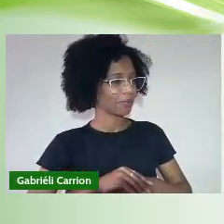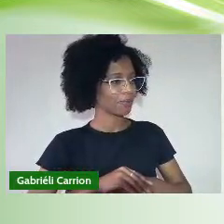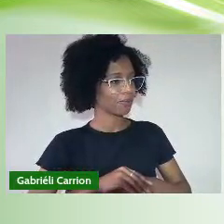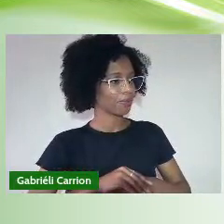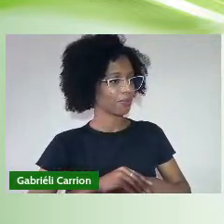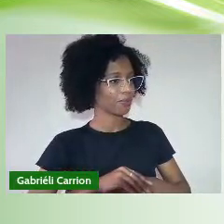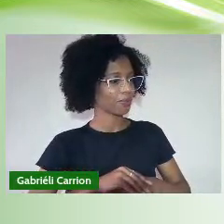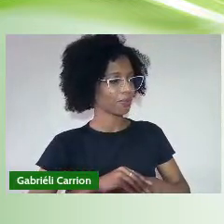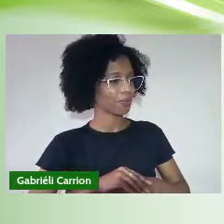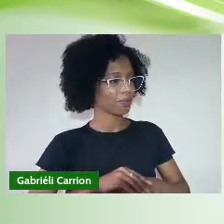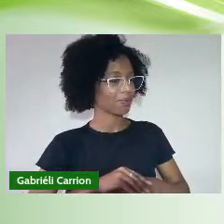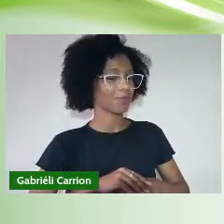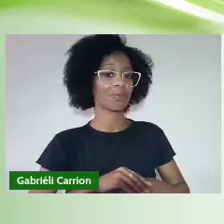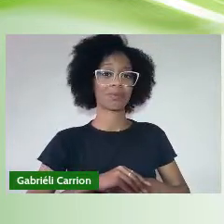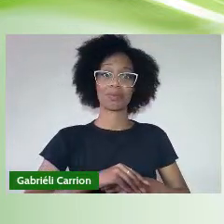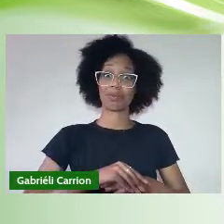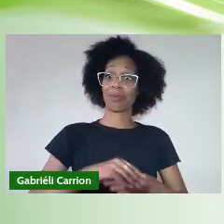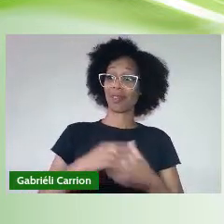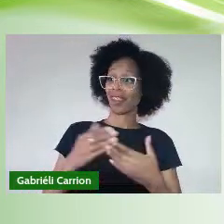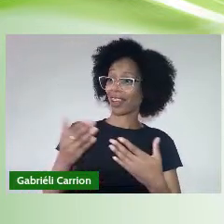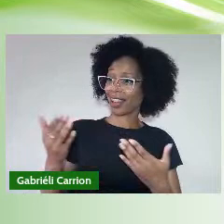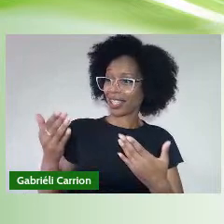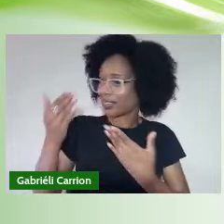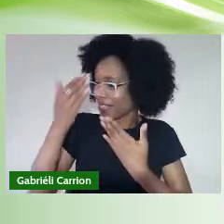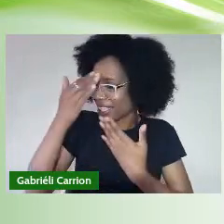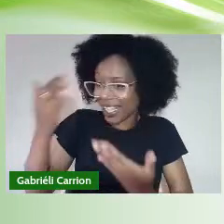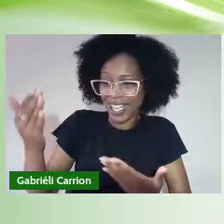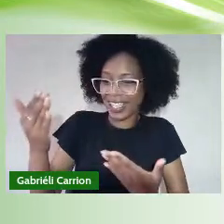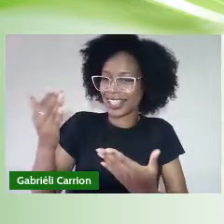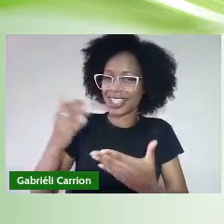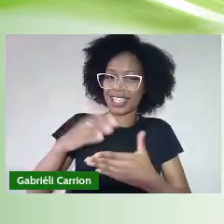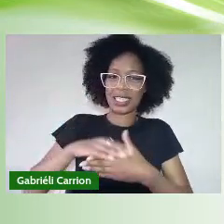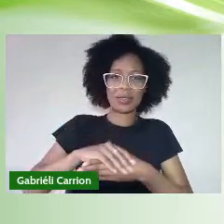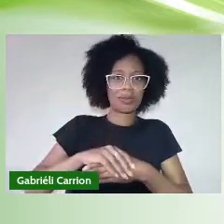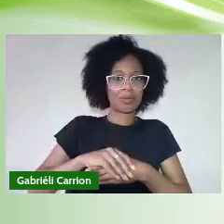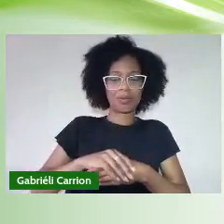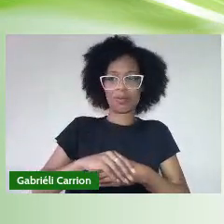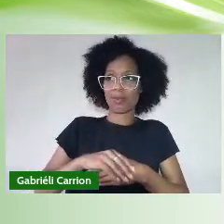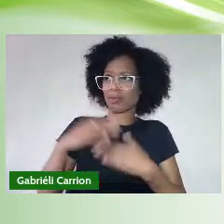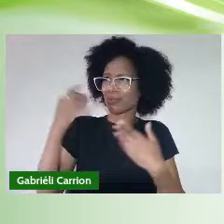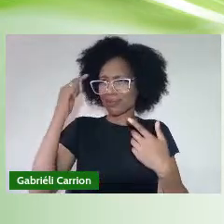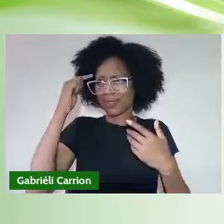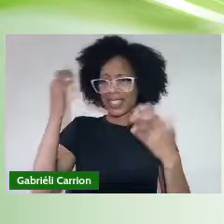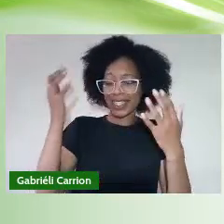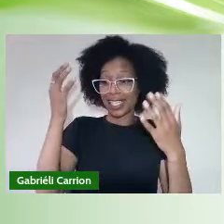Obrigado Obrigado Eu estou processando as coisas Mas obrigado